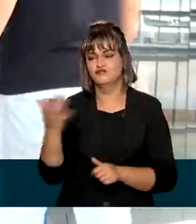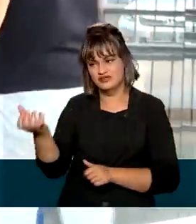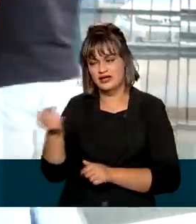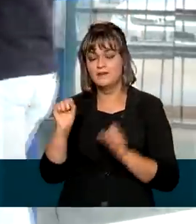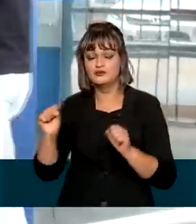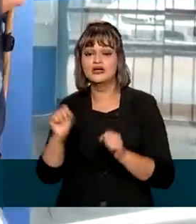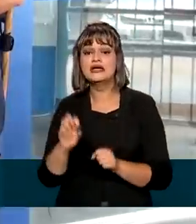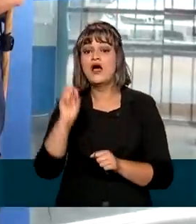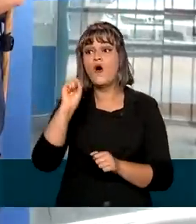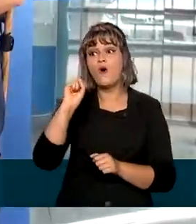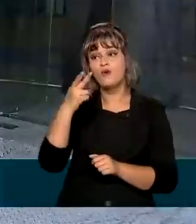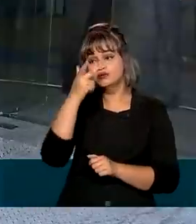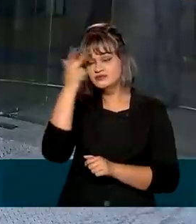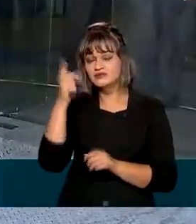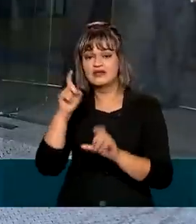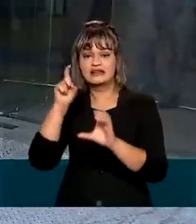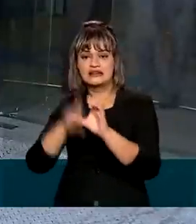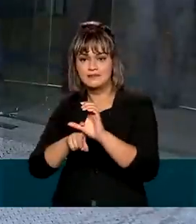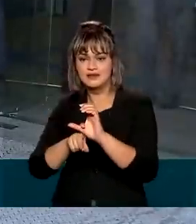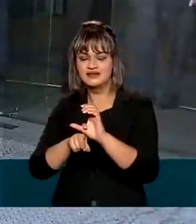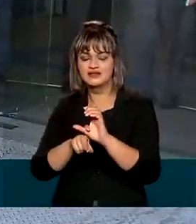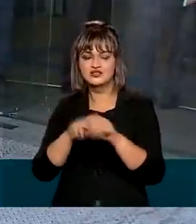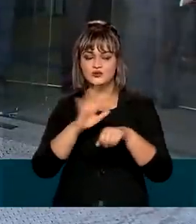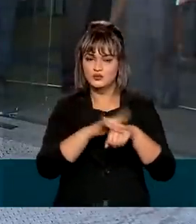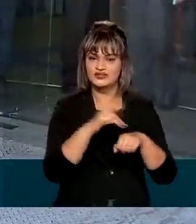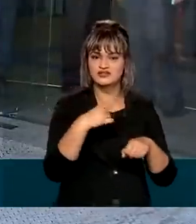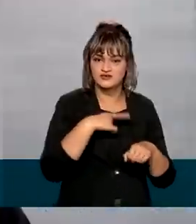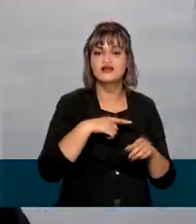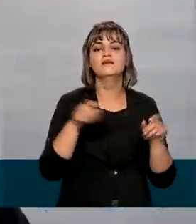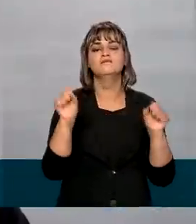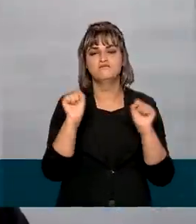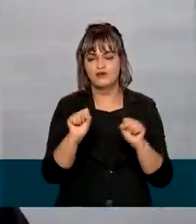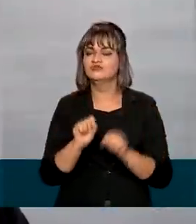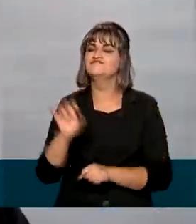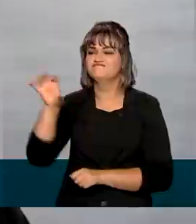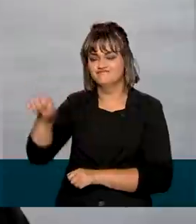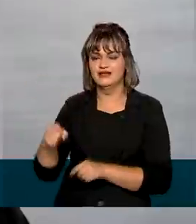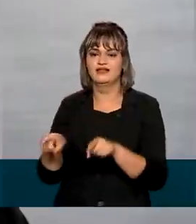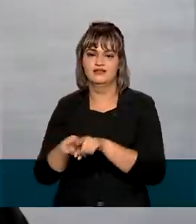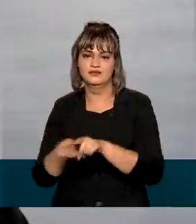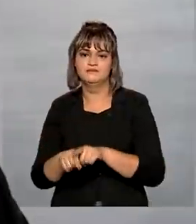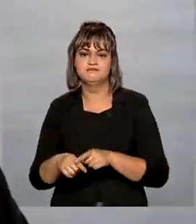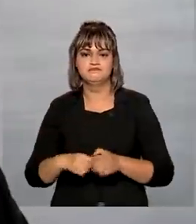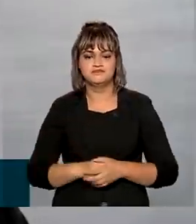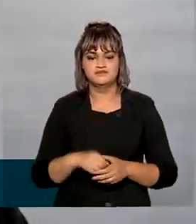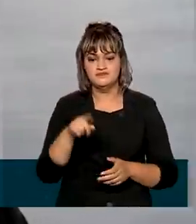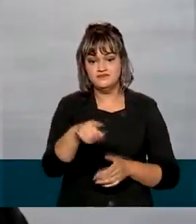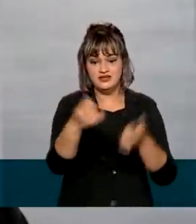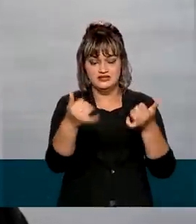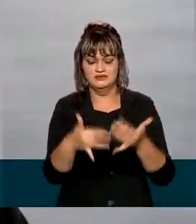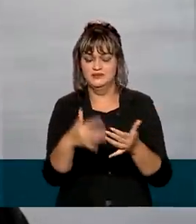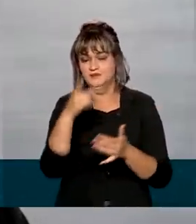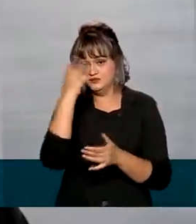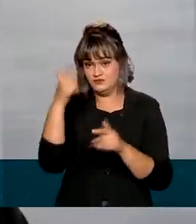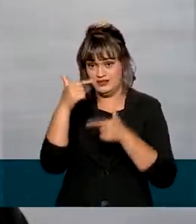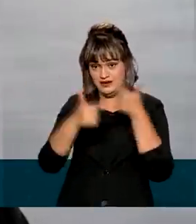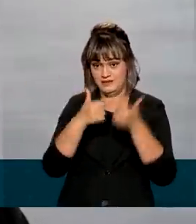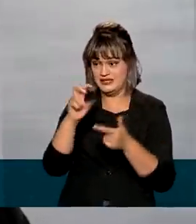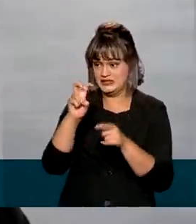dependente do contribuinte tenha essas enfermidades. Um trabalhador que trabalha cinco anos numa empresa